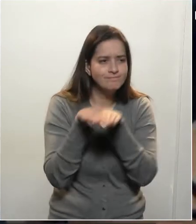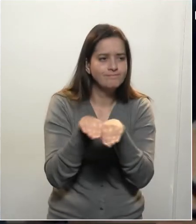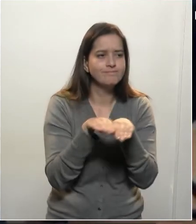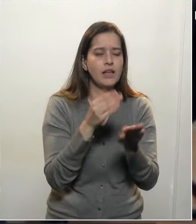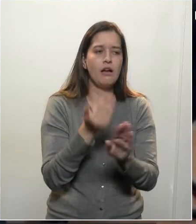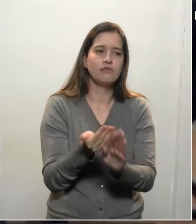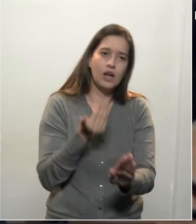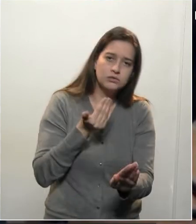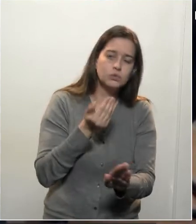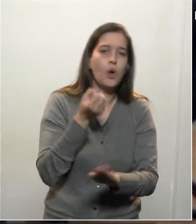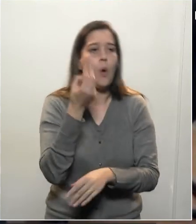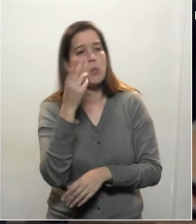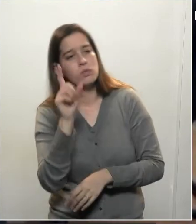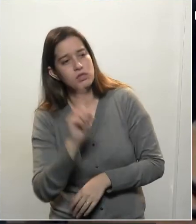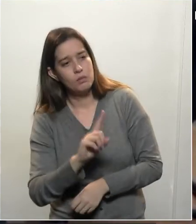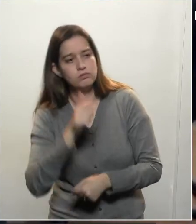diretor.